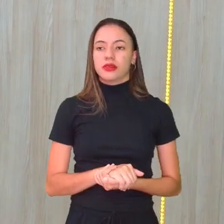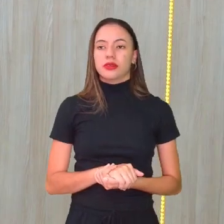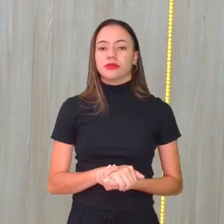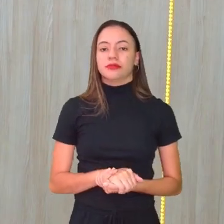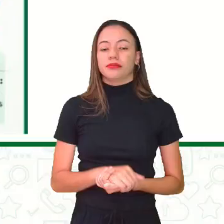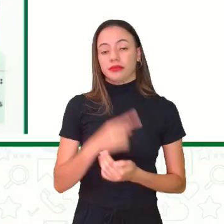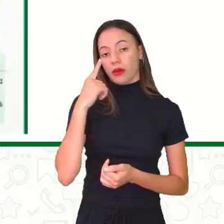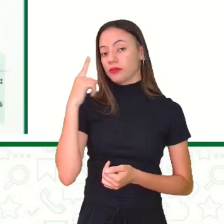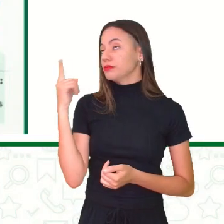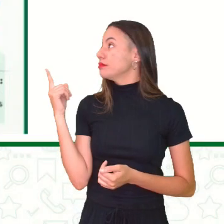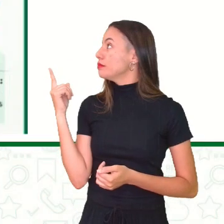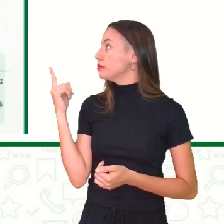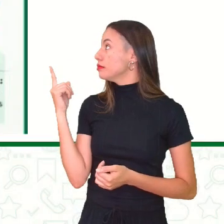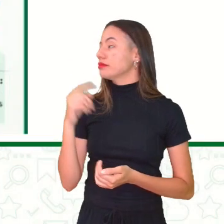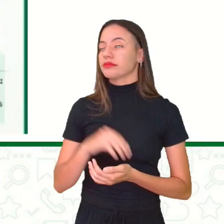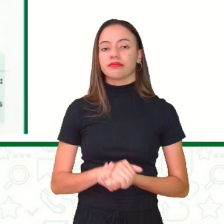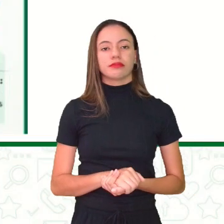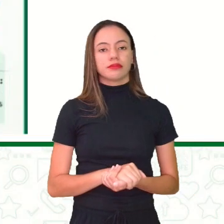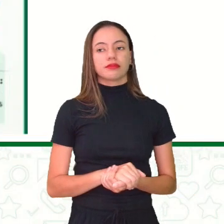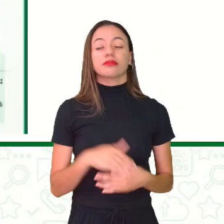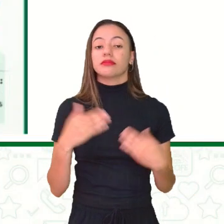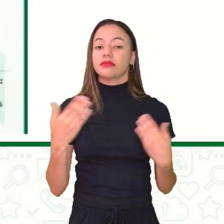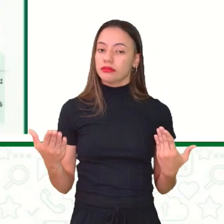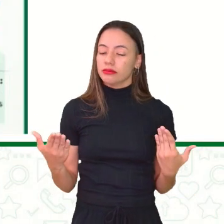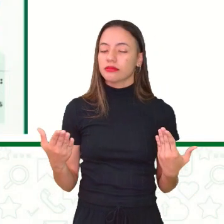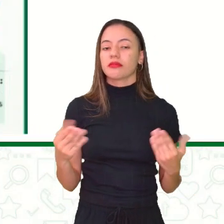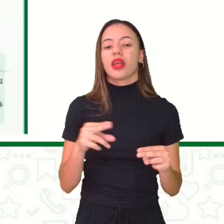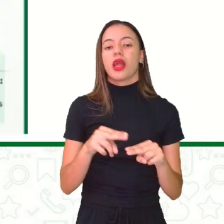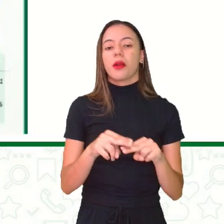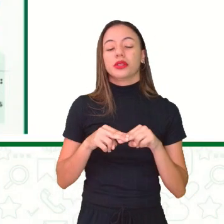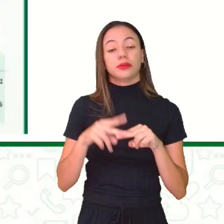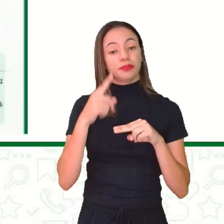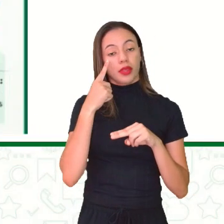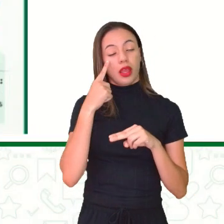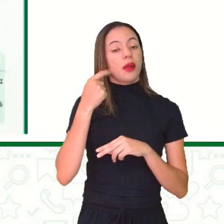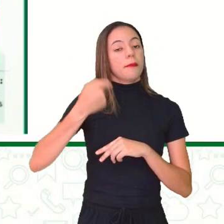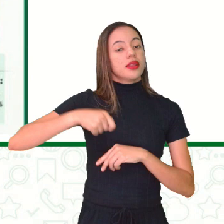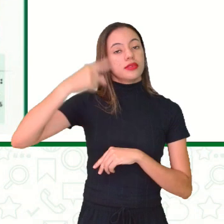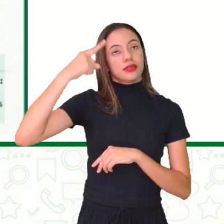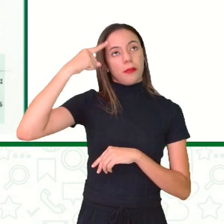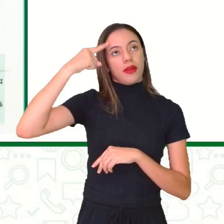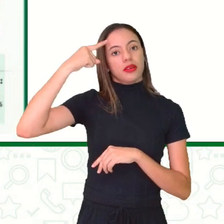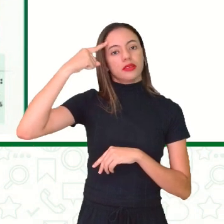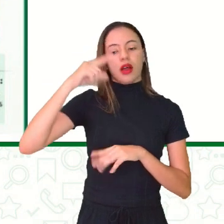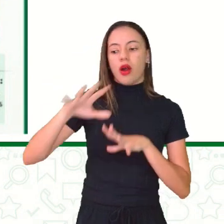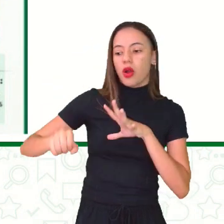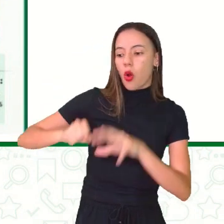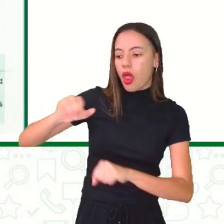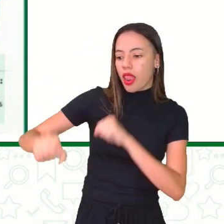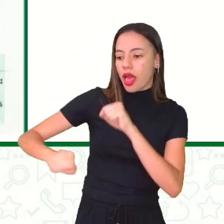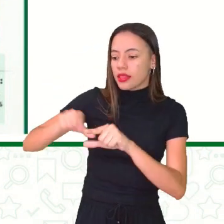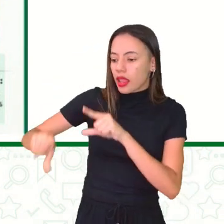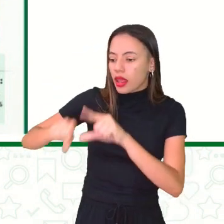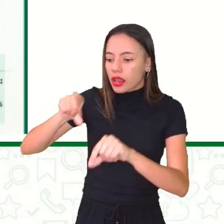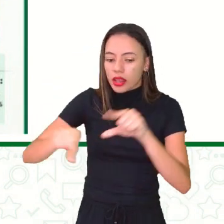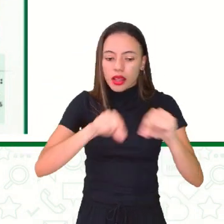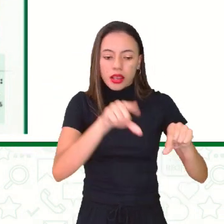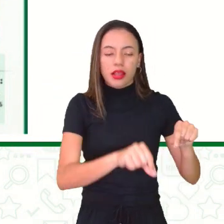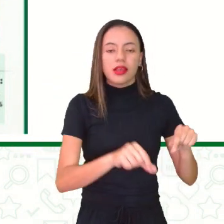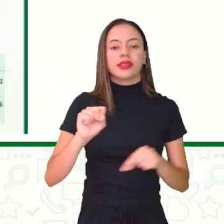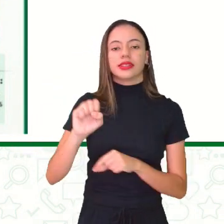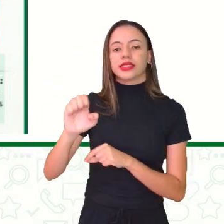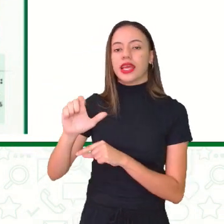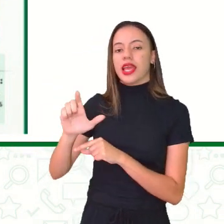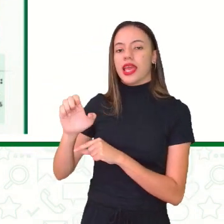Então, olha só. Para isso, a gente precisa pensar na coleta seletiva. Vocês já ouviram falar